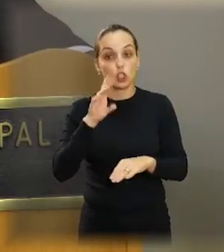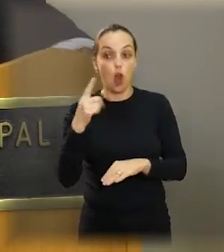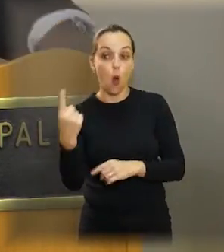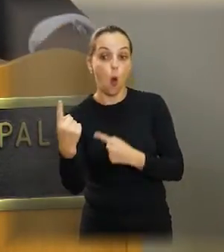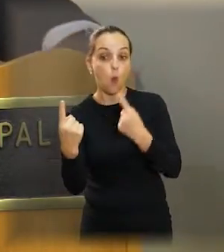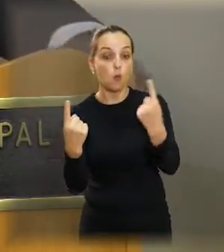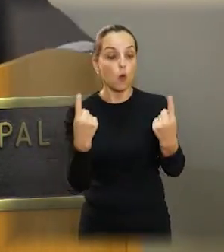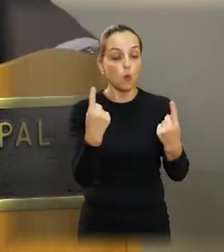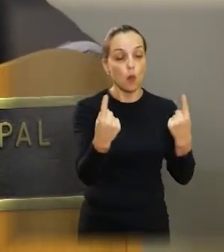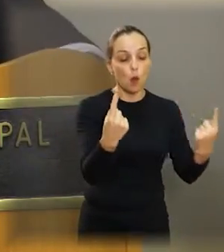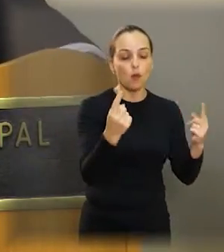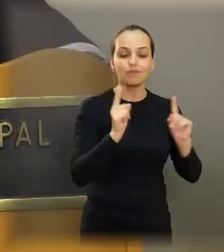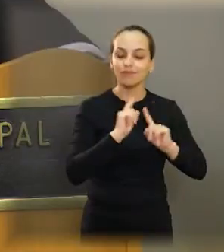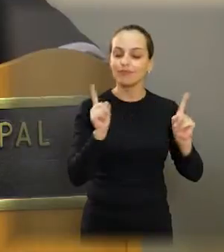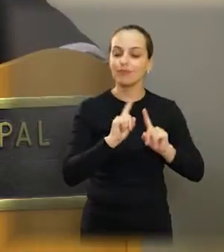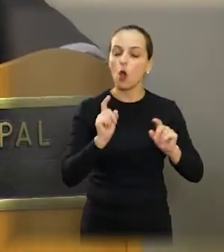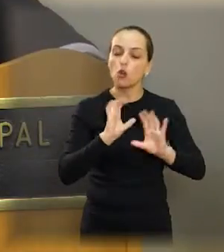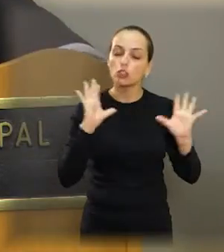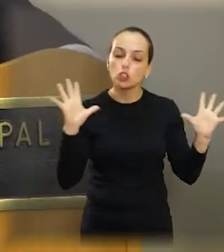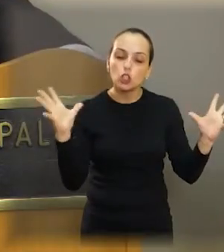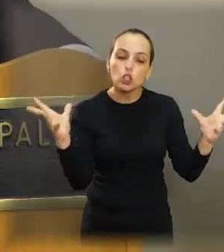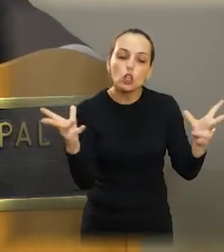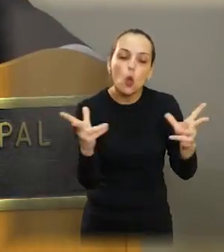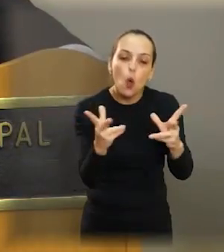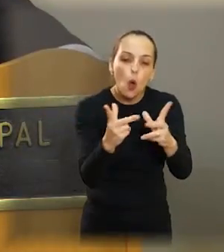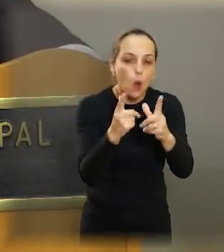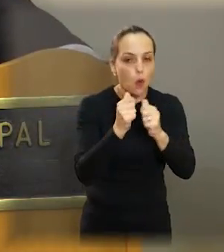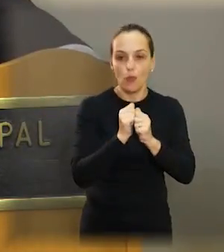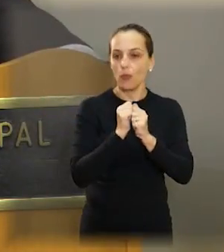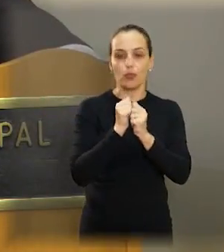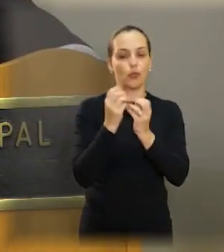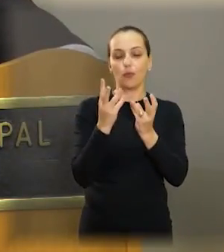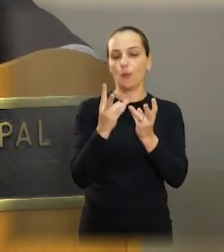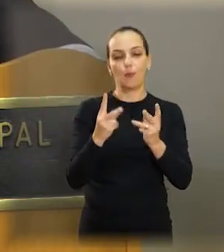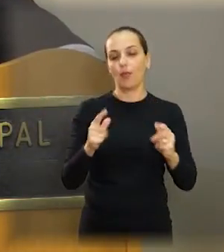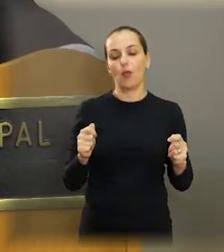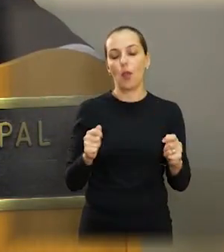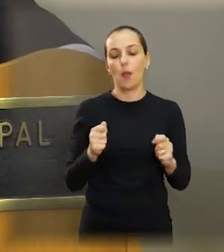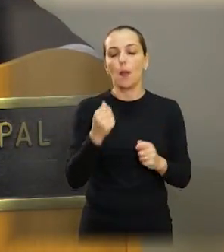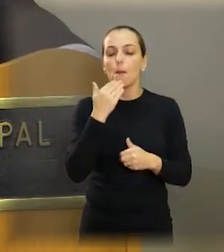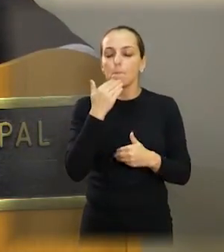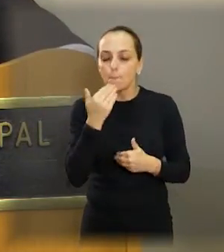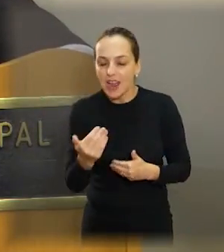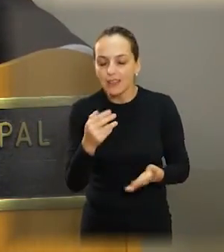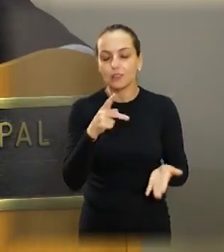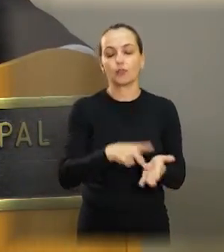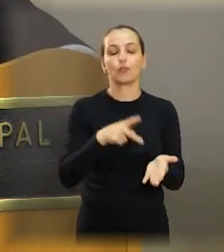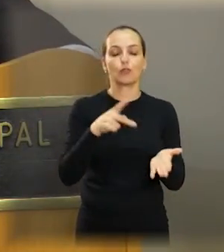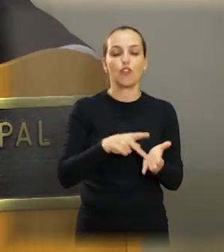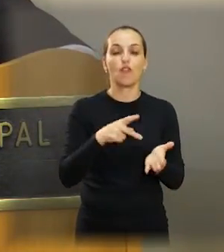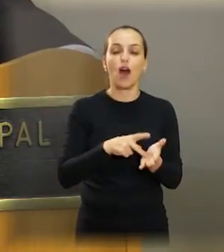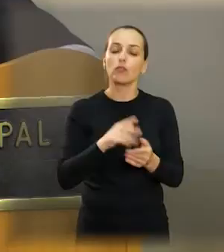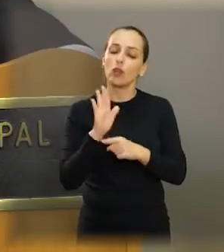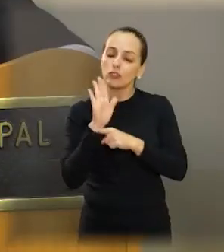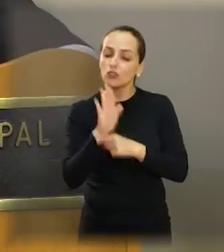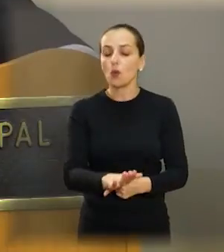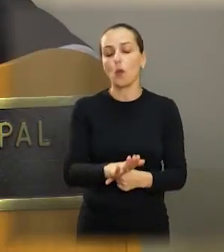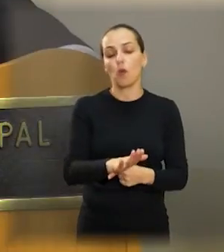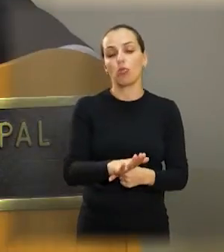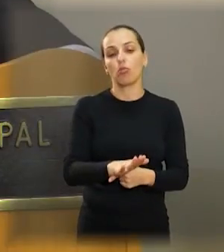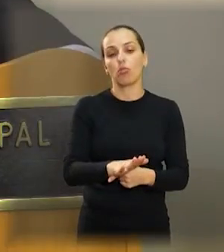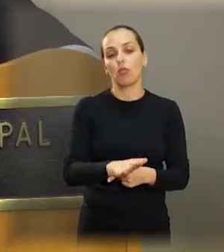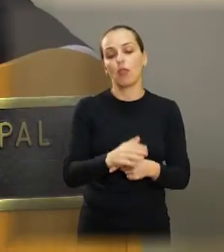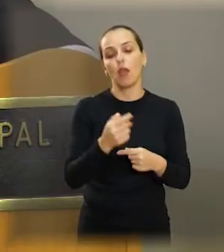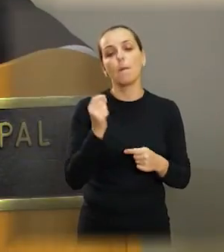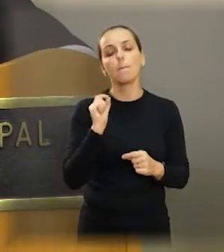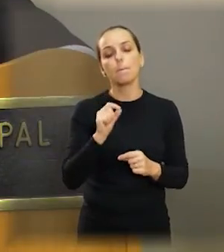só dois. Está prudicando geral. Isso eu peço caracidamente, ajudar. Porque, olha, eu